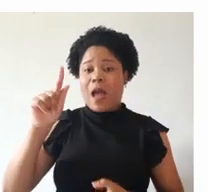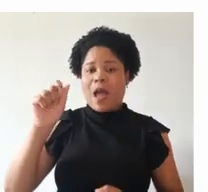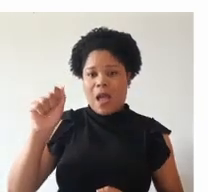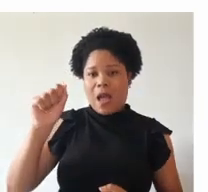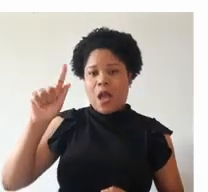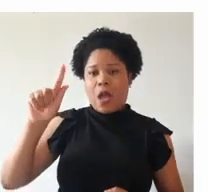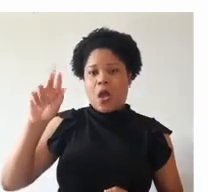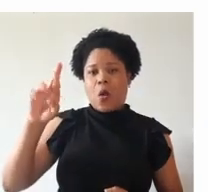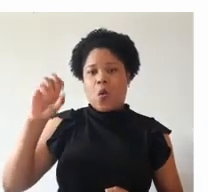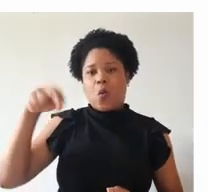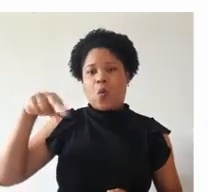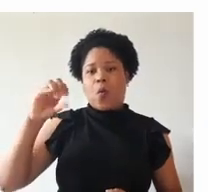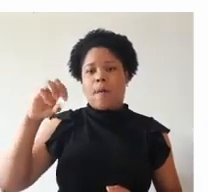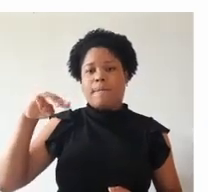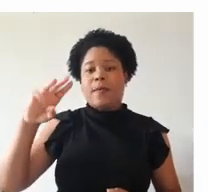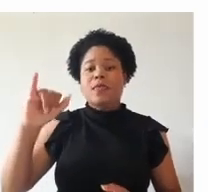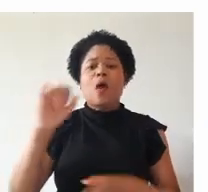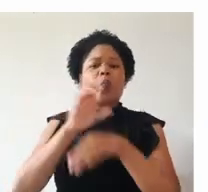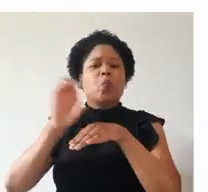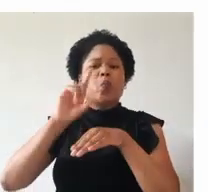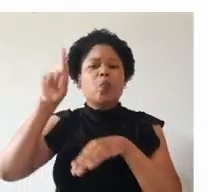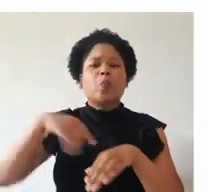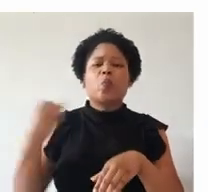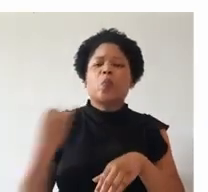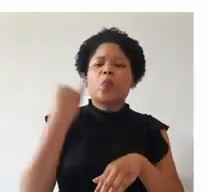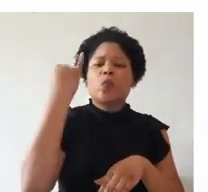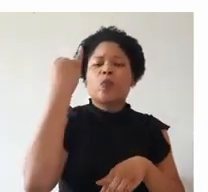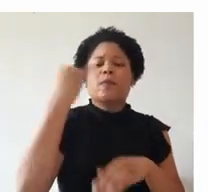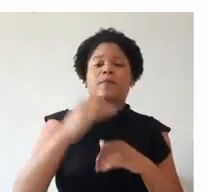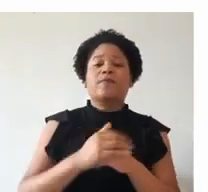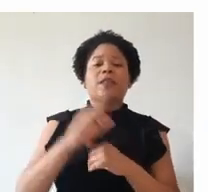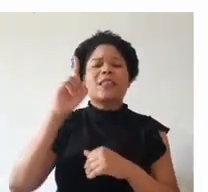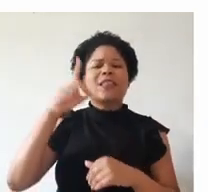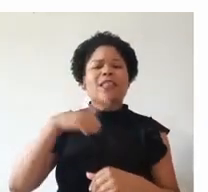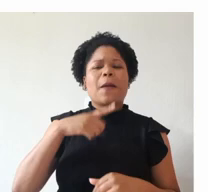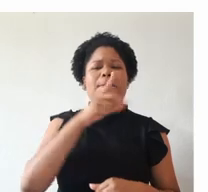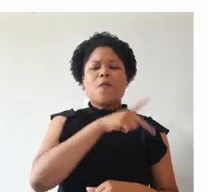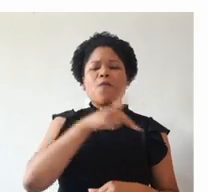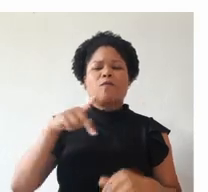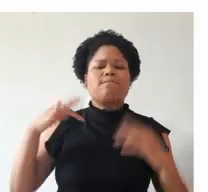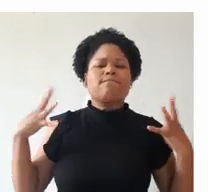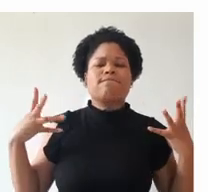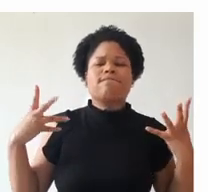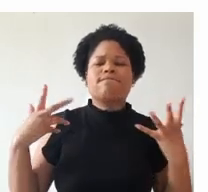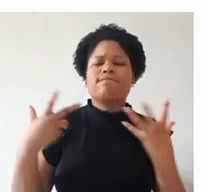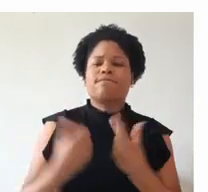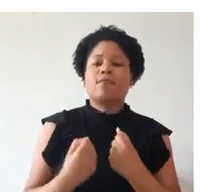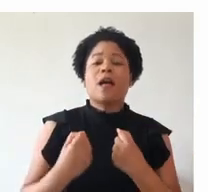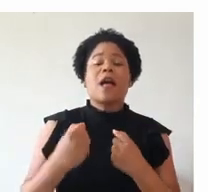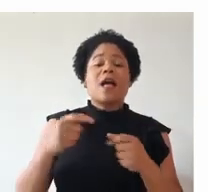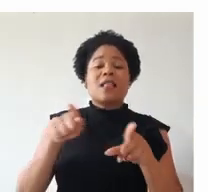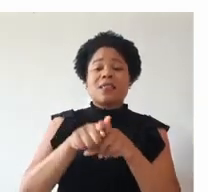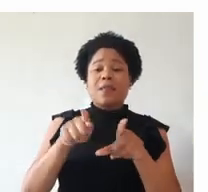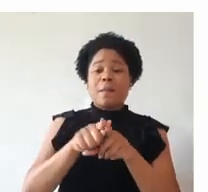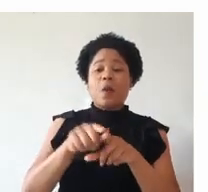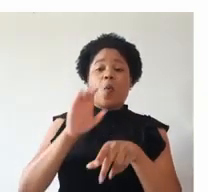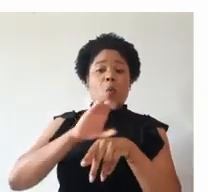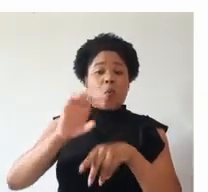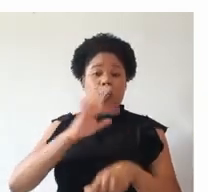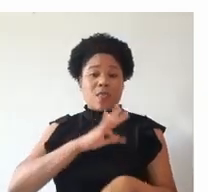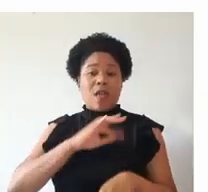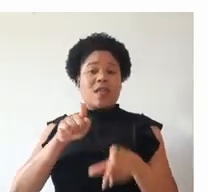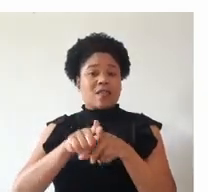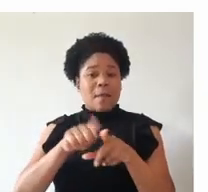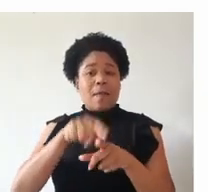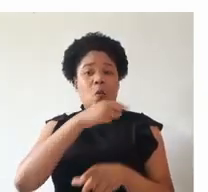agronomia. Esse curso tem uma importância muito grande, tem professores altamente capacitados, tanto no curso